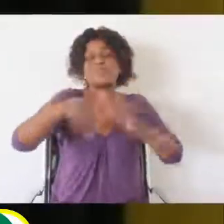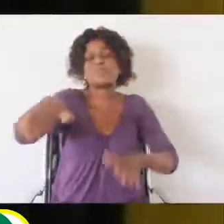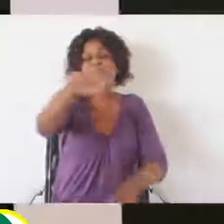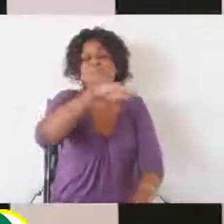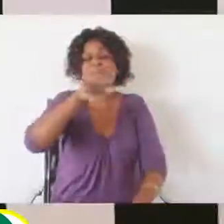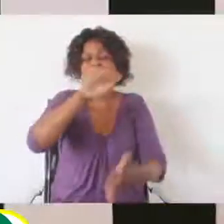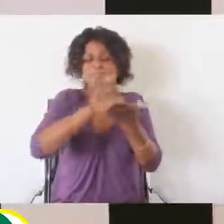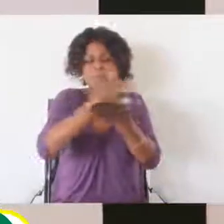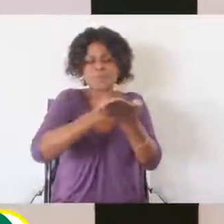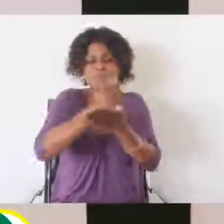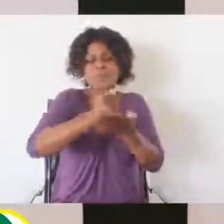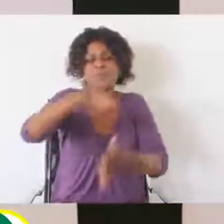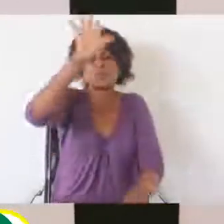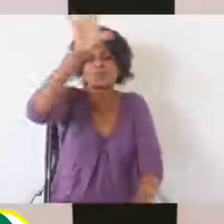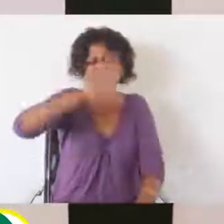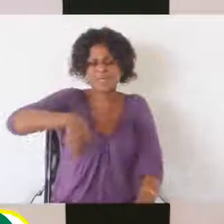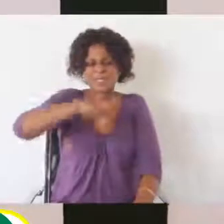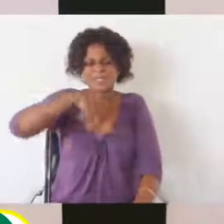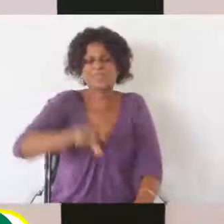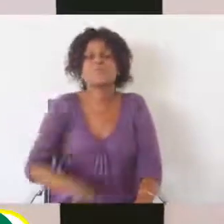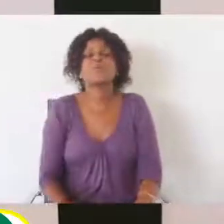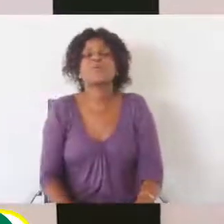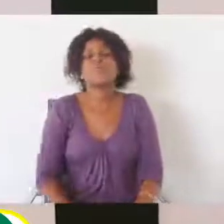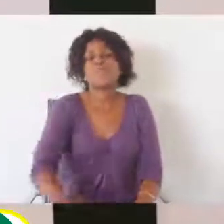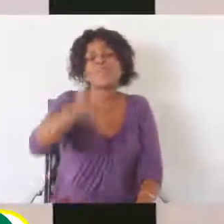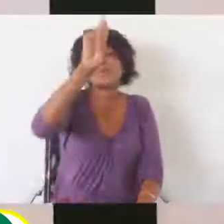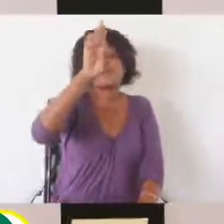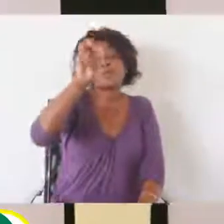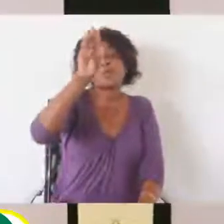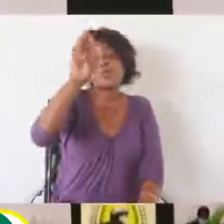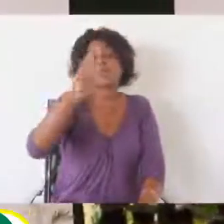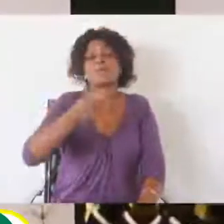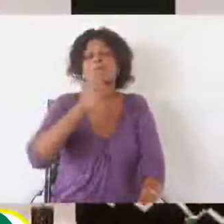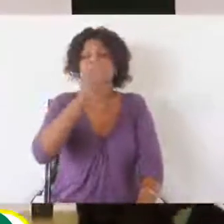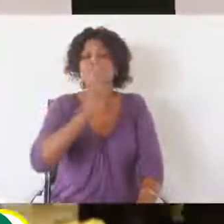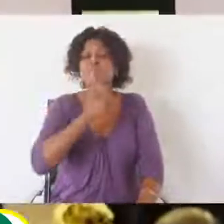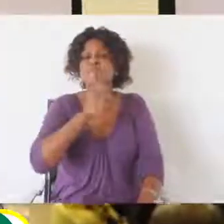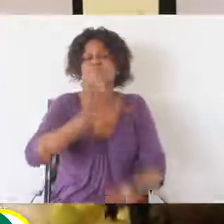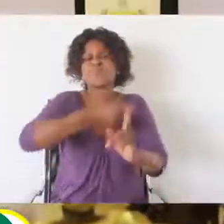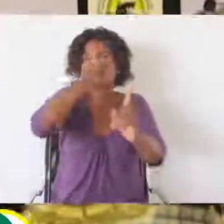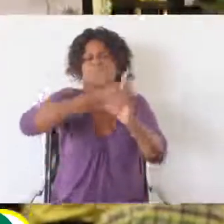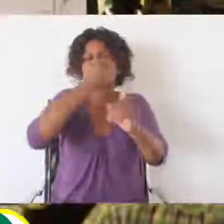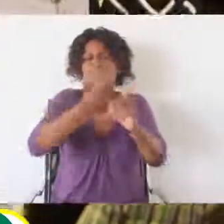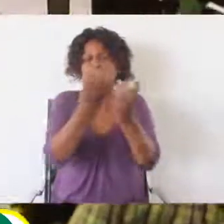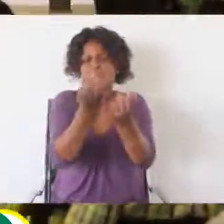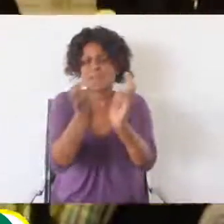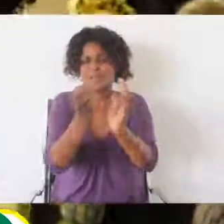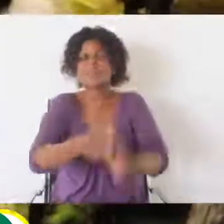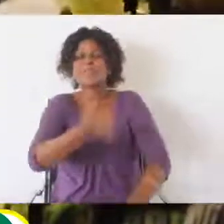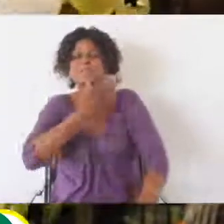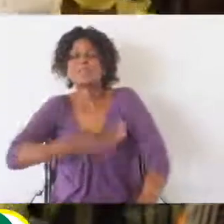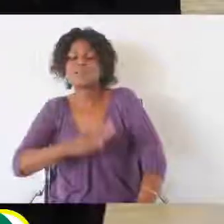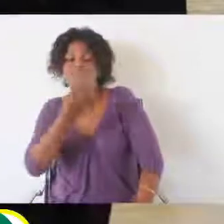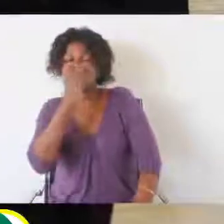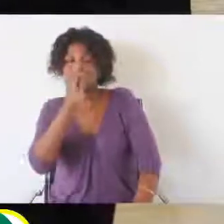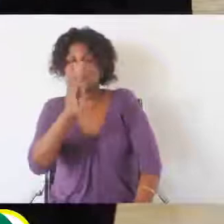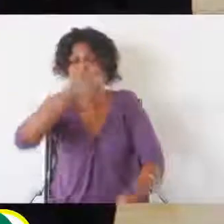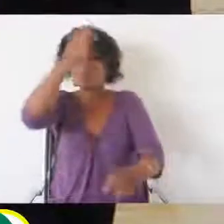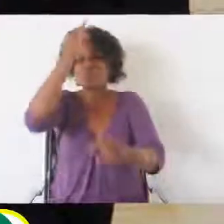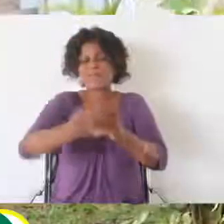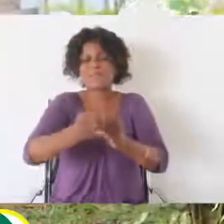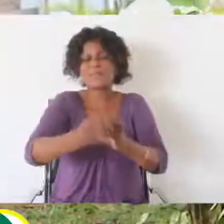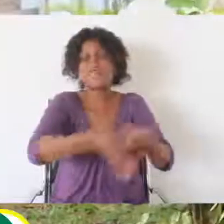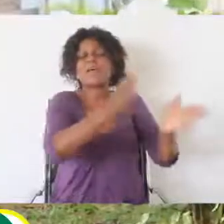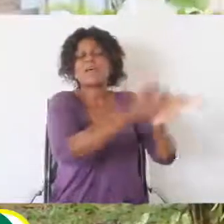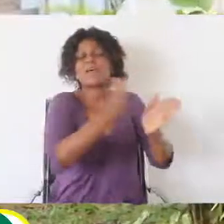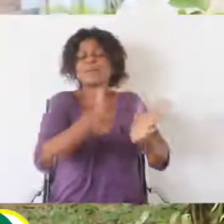do nosso país. A UEM responde desta forma aos anseios de estudantes que manifestaram interesse em ver concluído o seu ciclo estudantil.